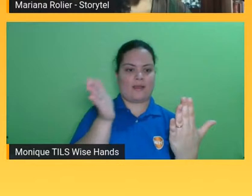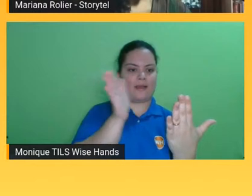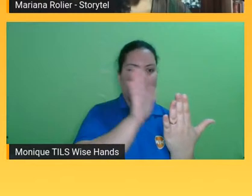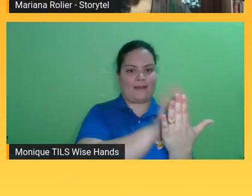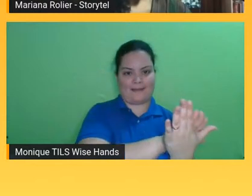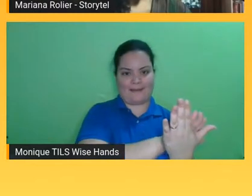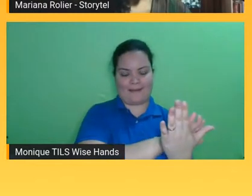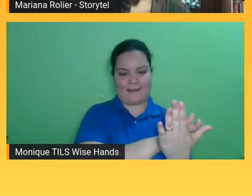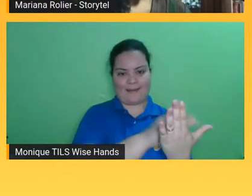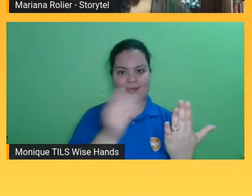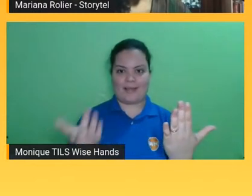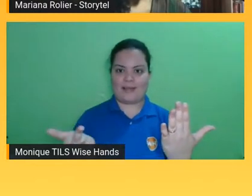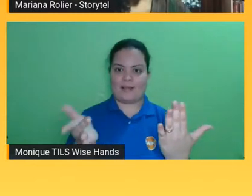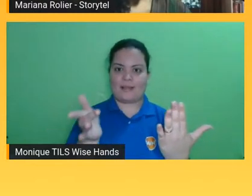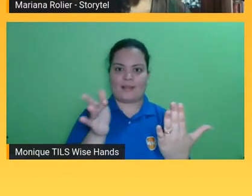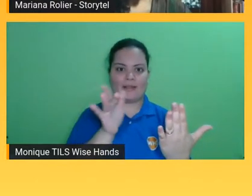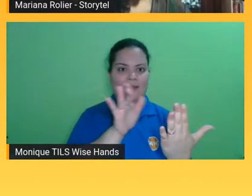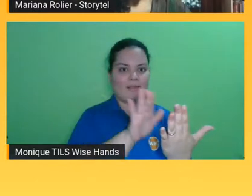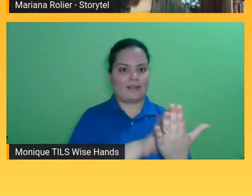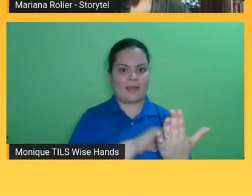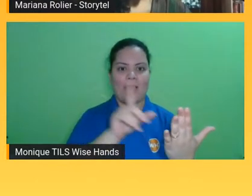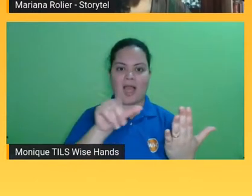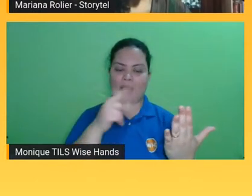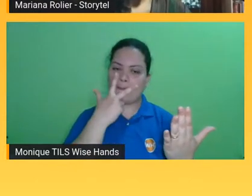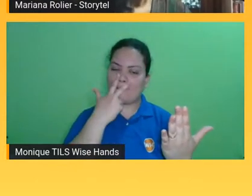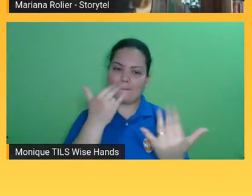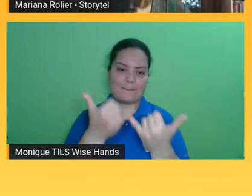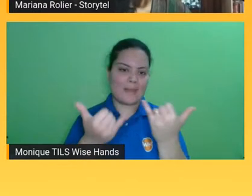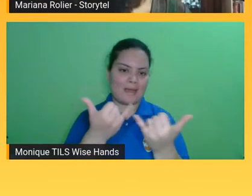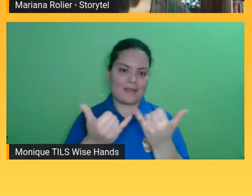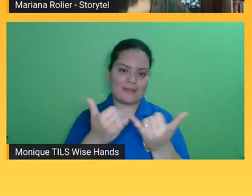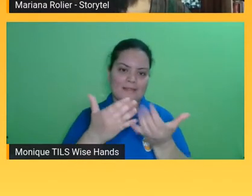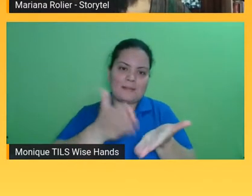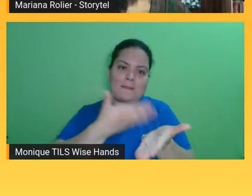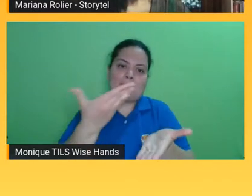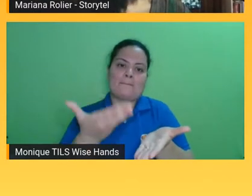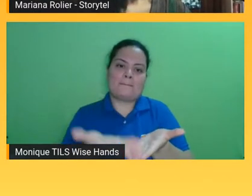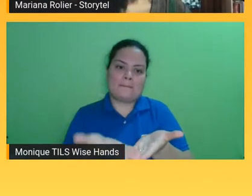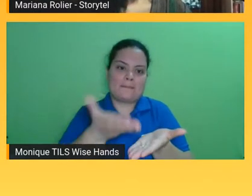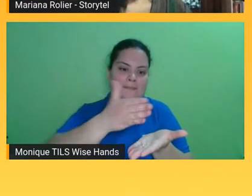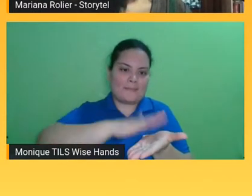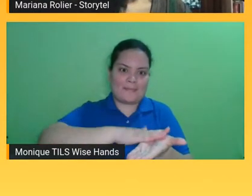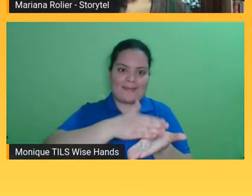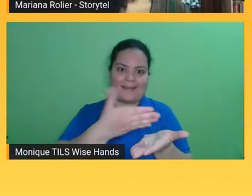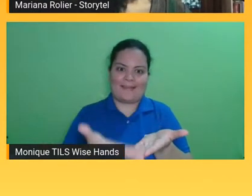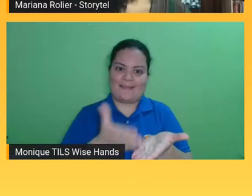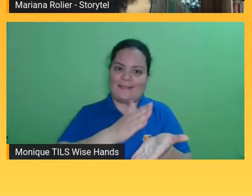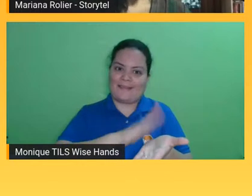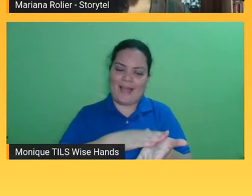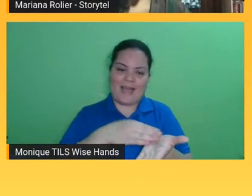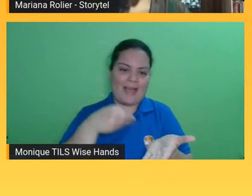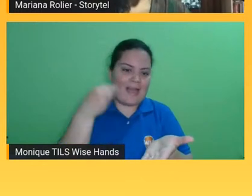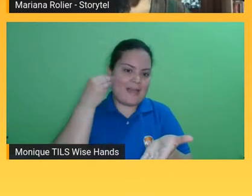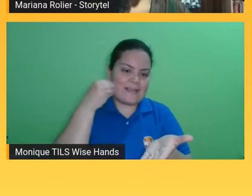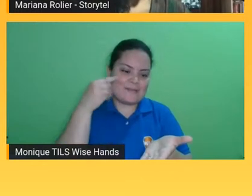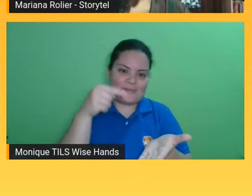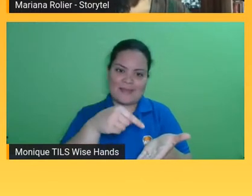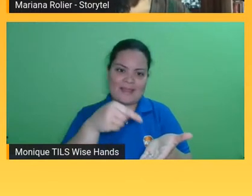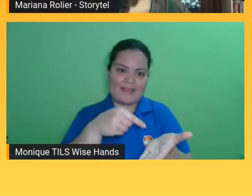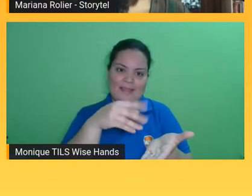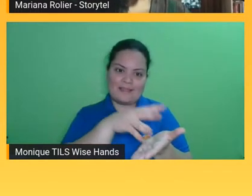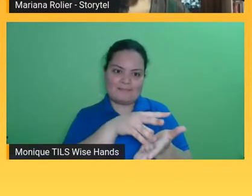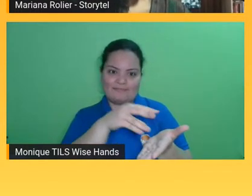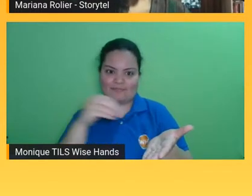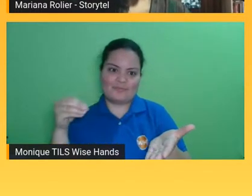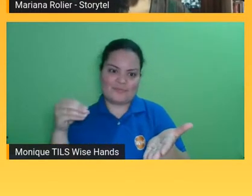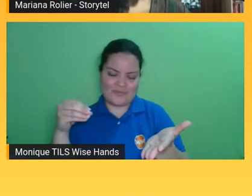o barulho da página virando e tentar aproximar um pouco mais da experiência de leitura do livro tradicional legal